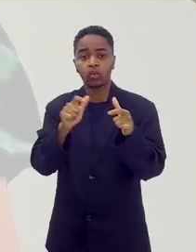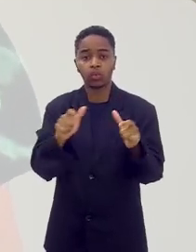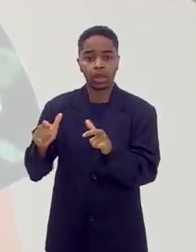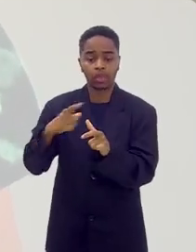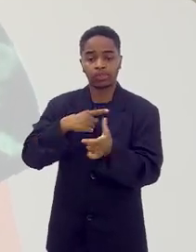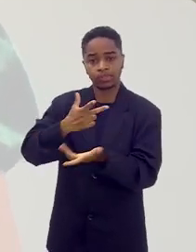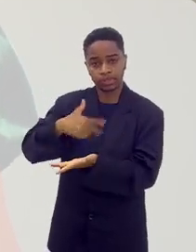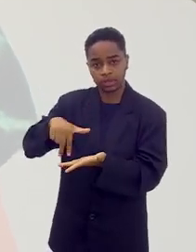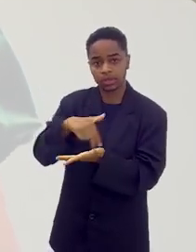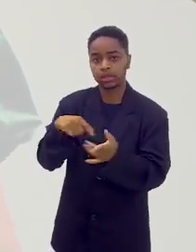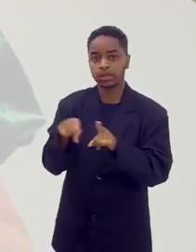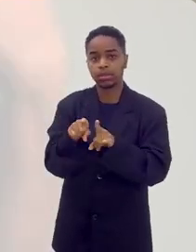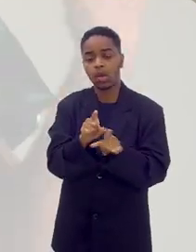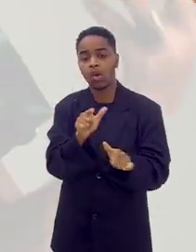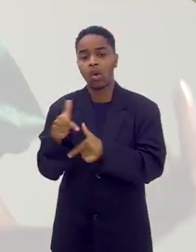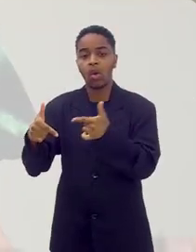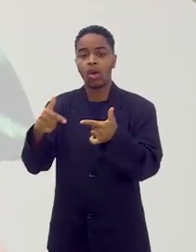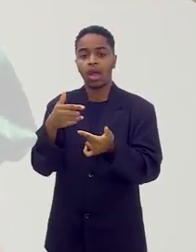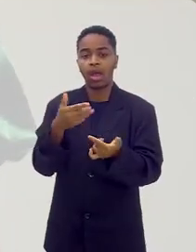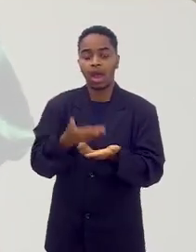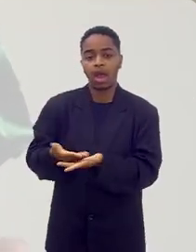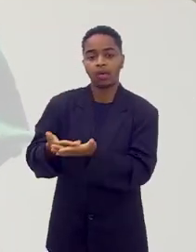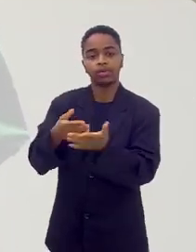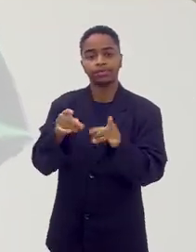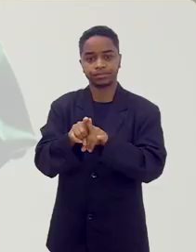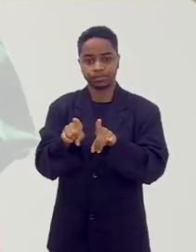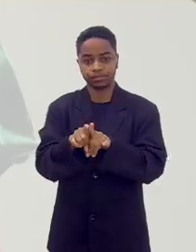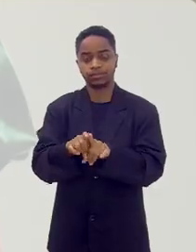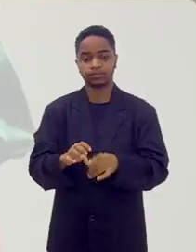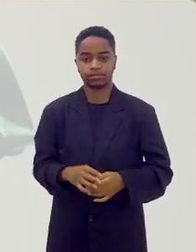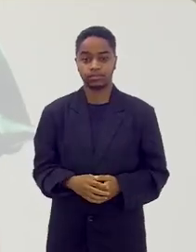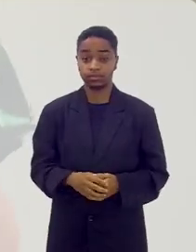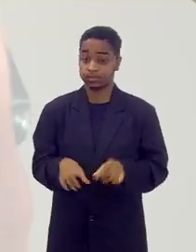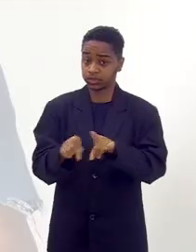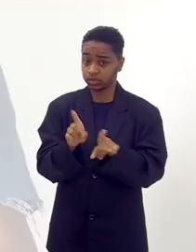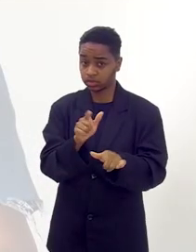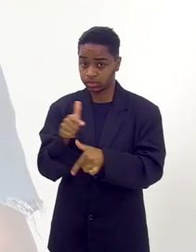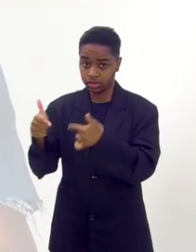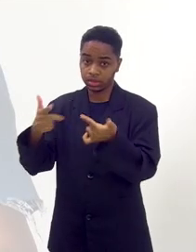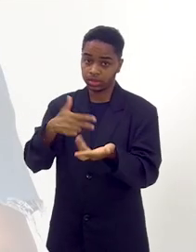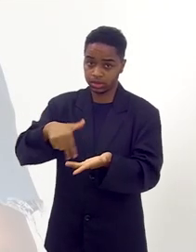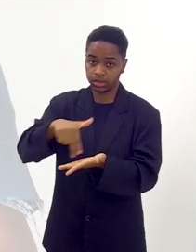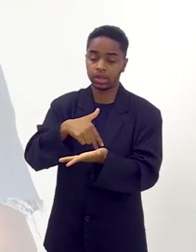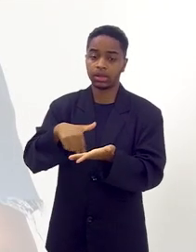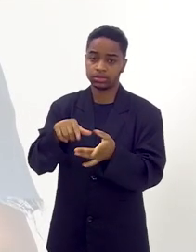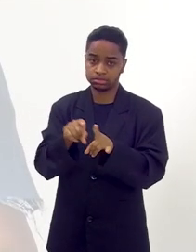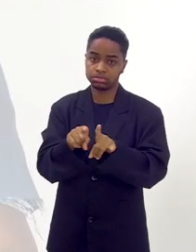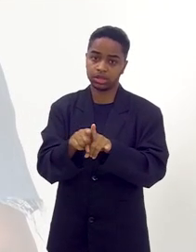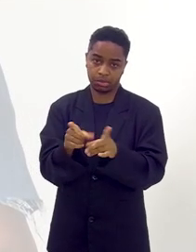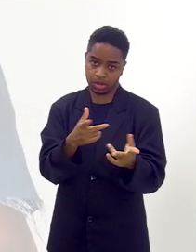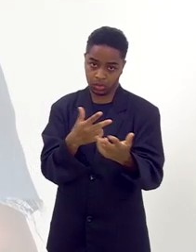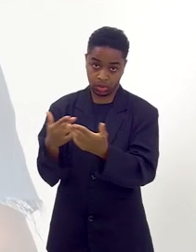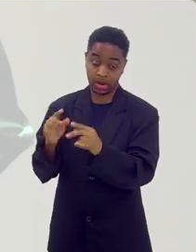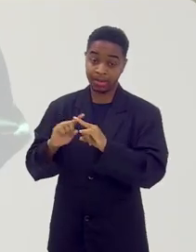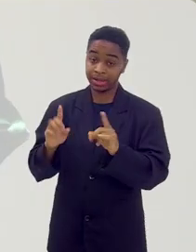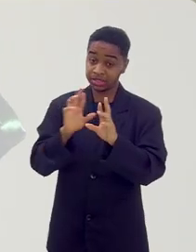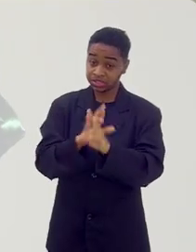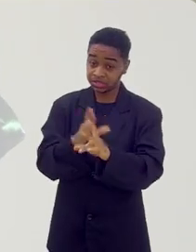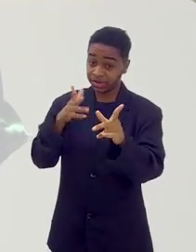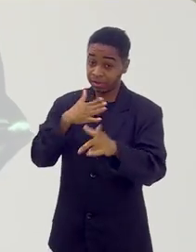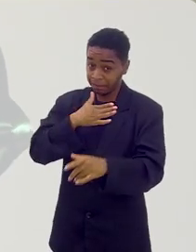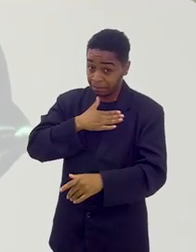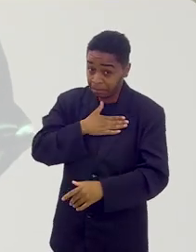espaços de dança e com outras aulas de dança cigana também. E outras danças também, né. A